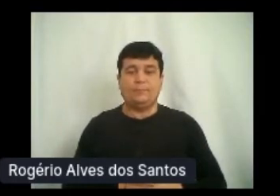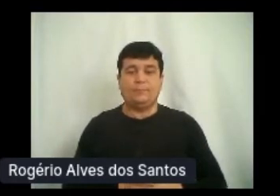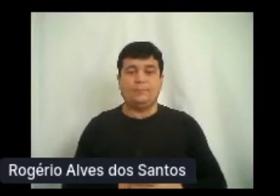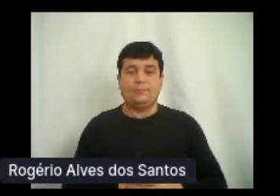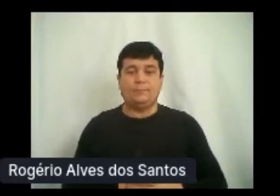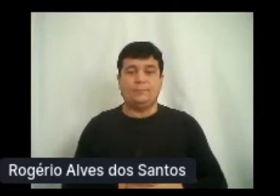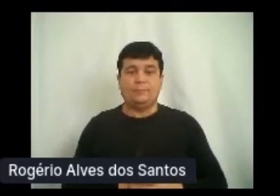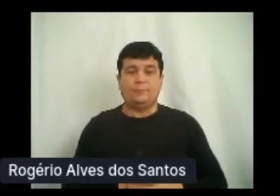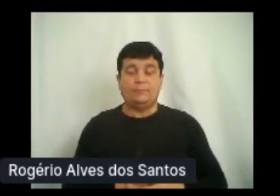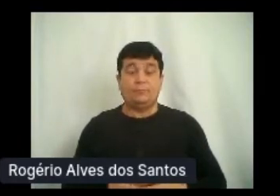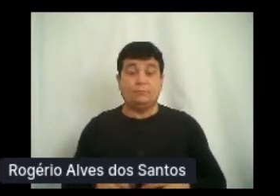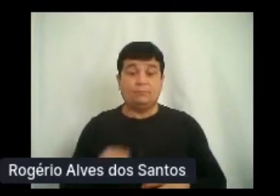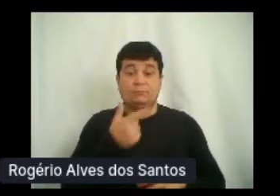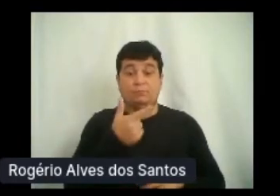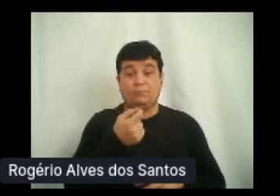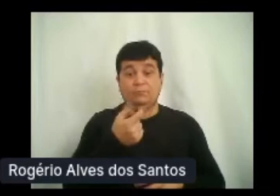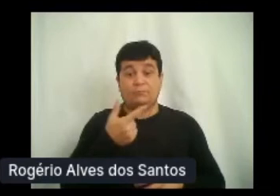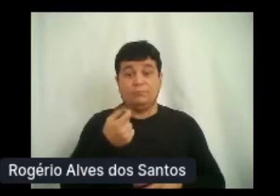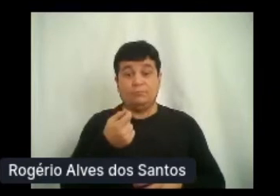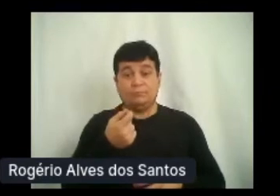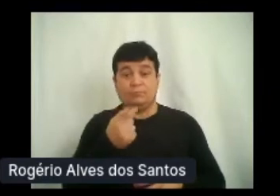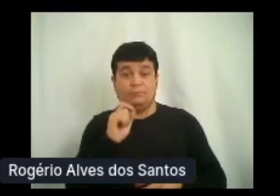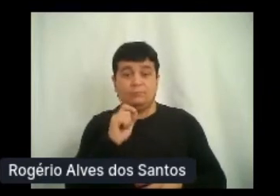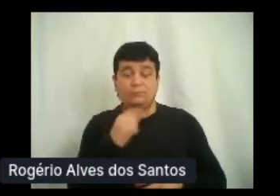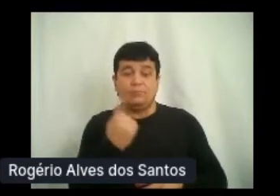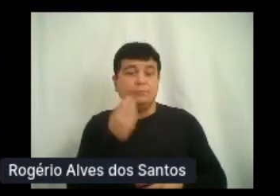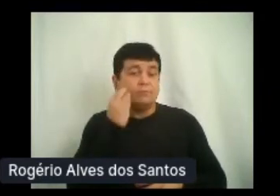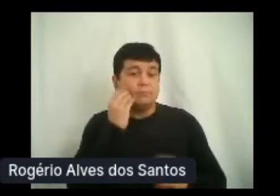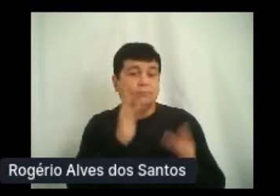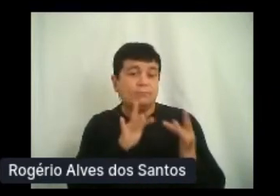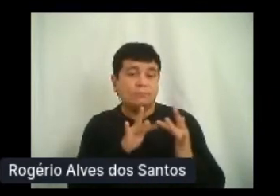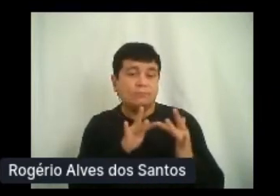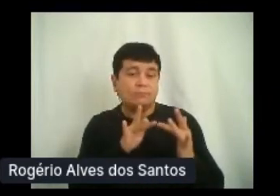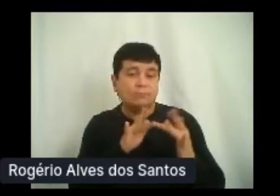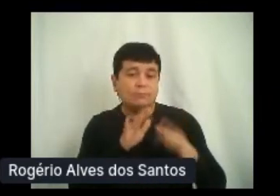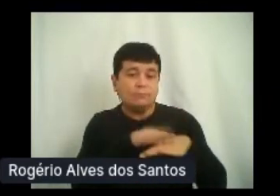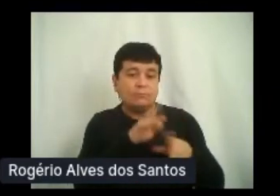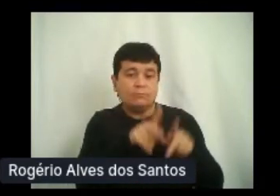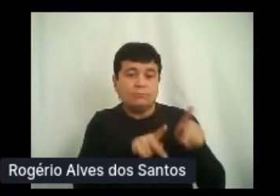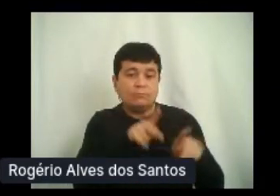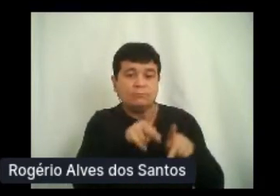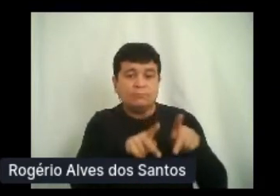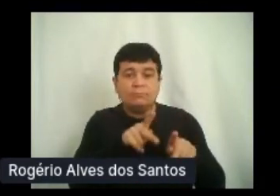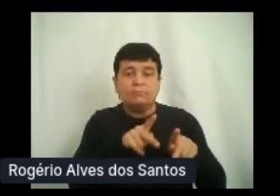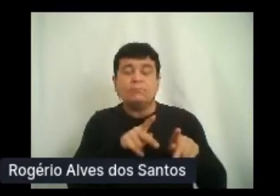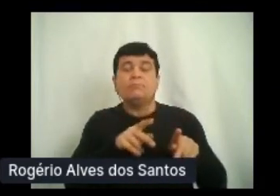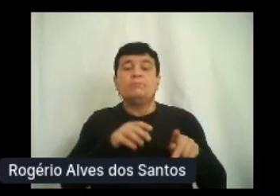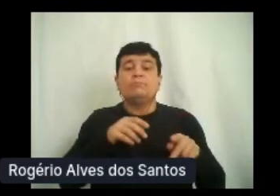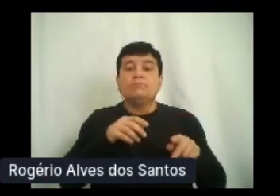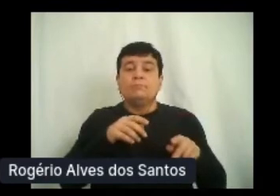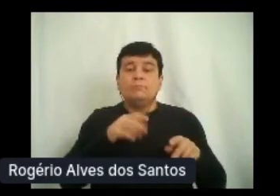Esse ano, para manter um pouco da proximidade do MTC com o público, vamos enviar o certificado de